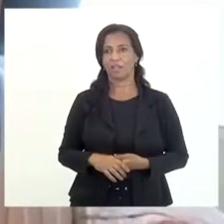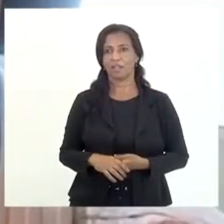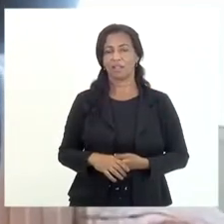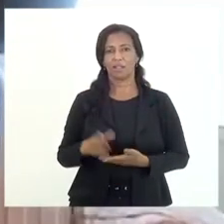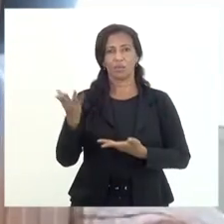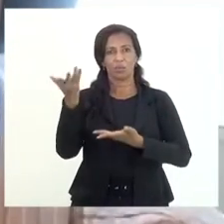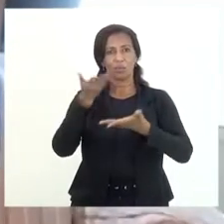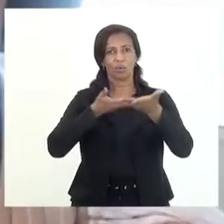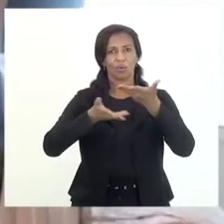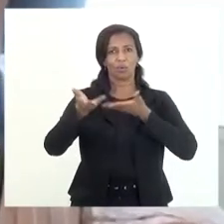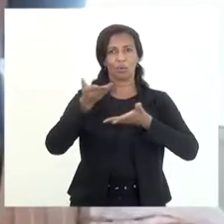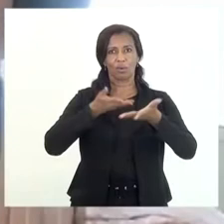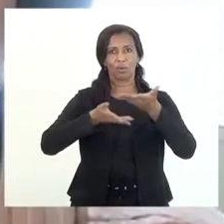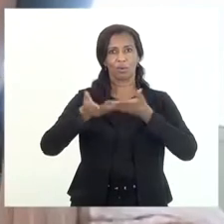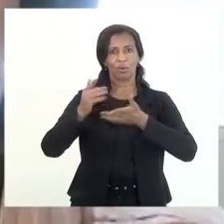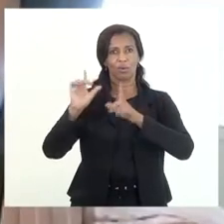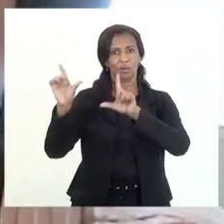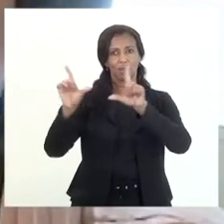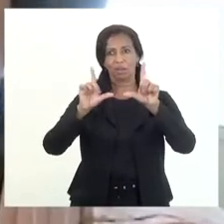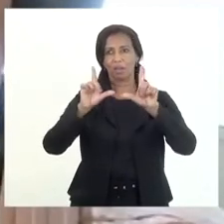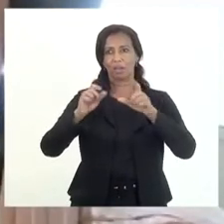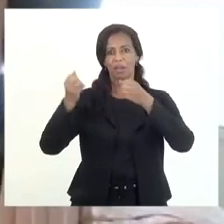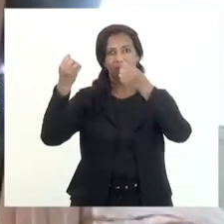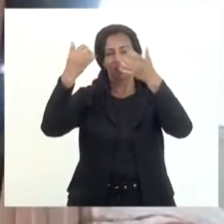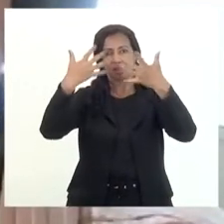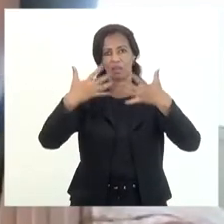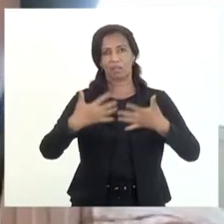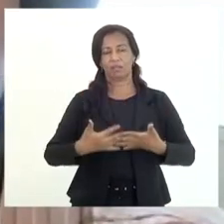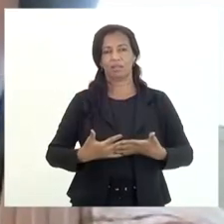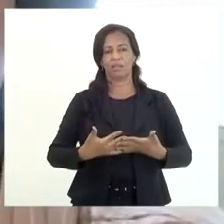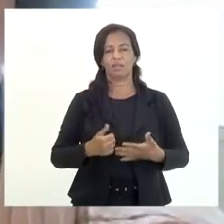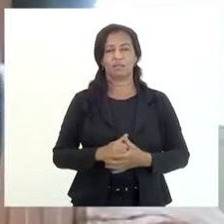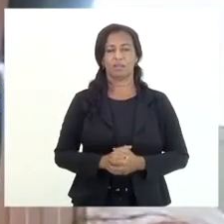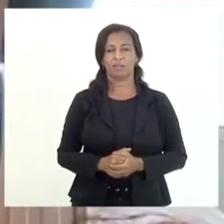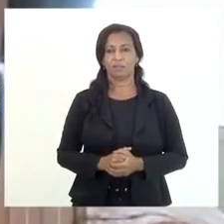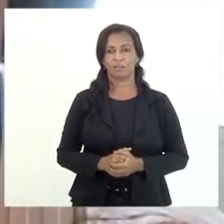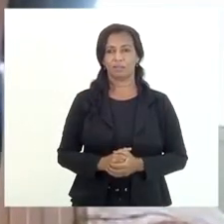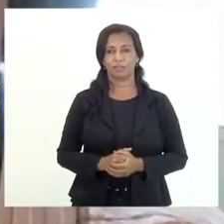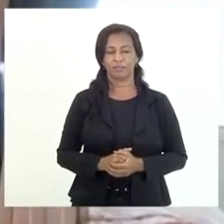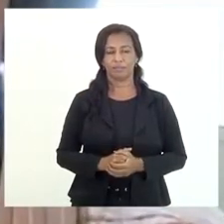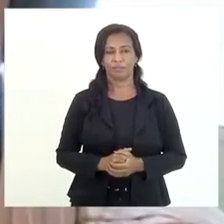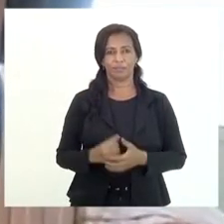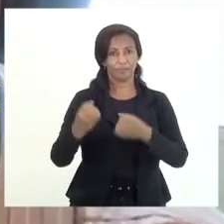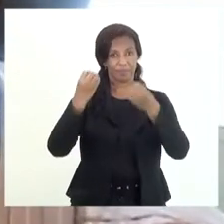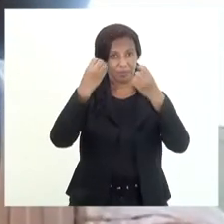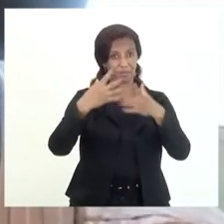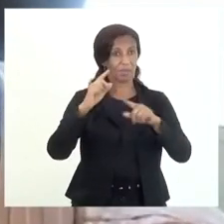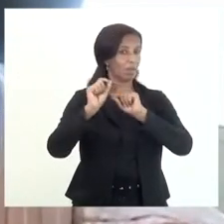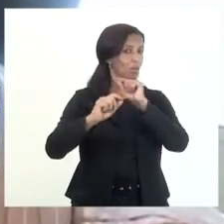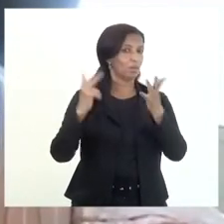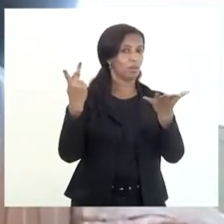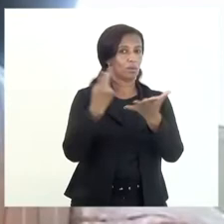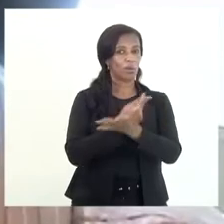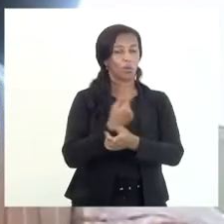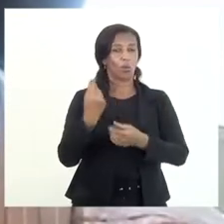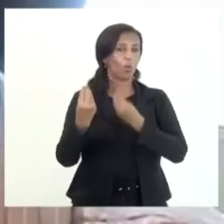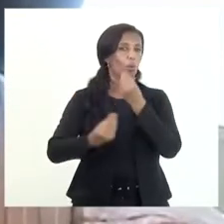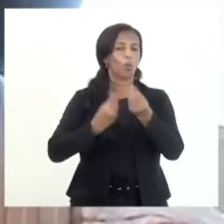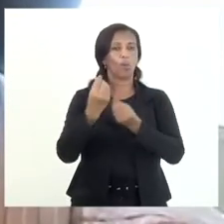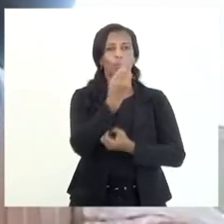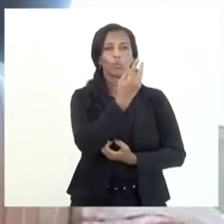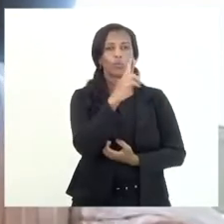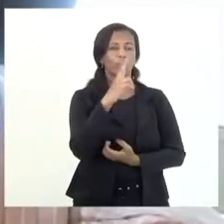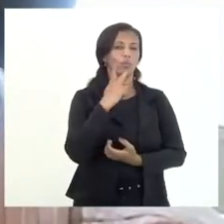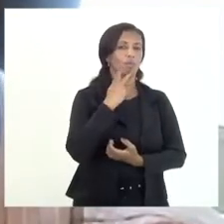compartilhamento da tela para explicar exatamente essa situação porque como o doutor Hugo falou